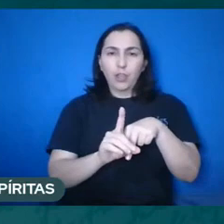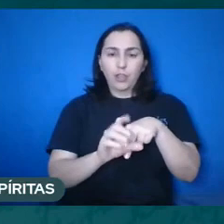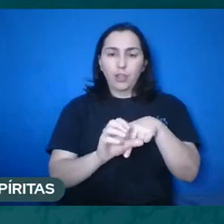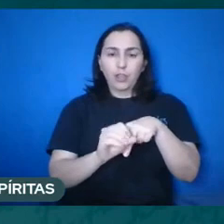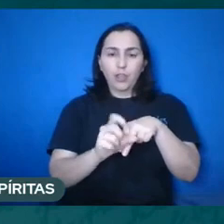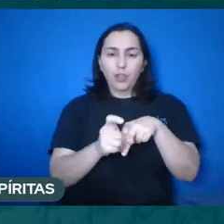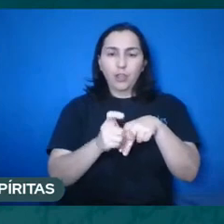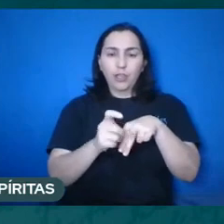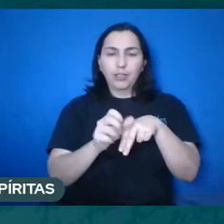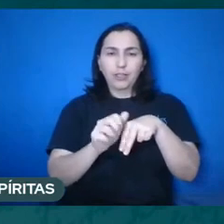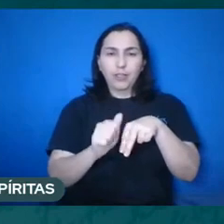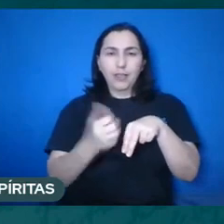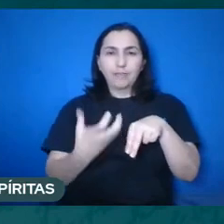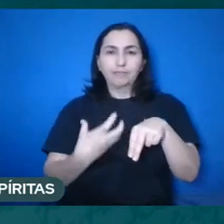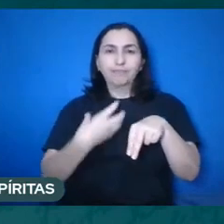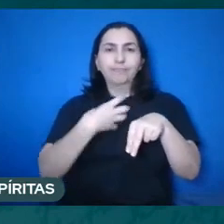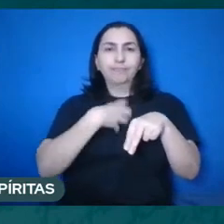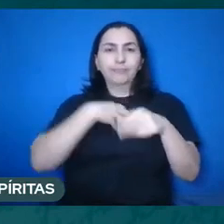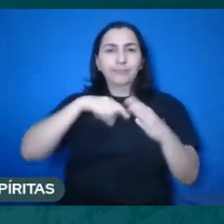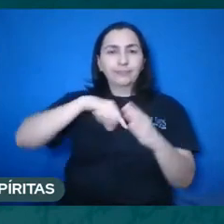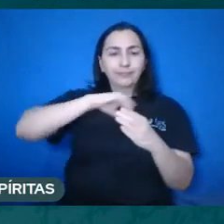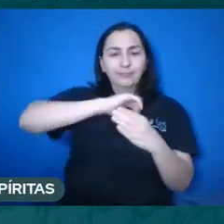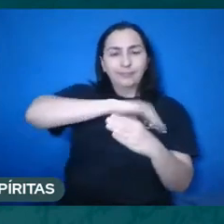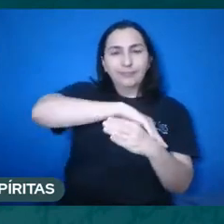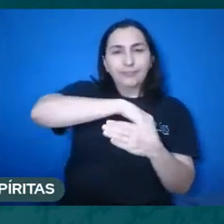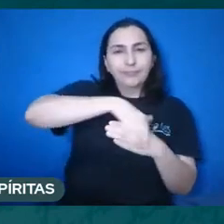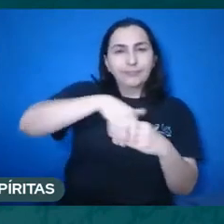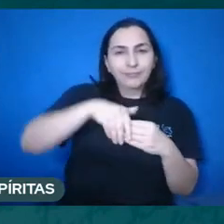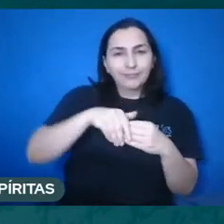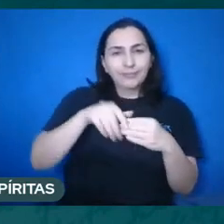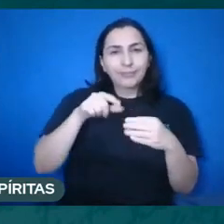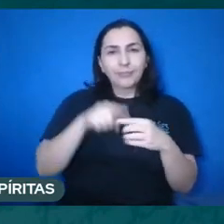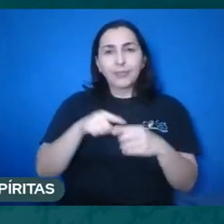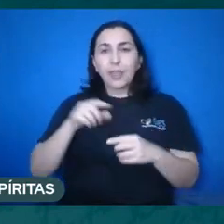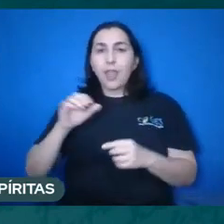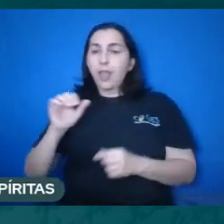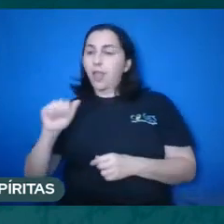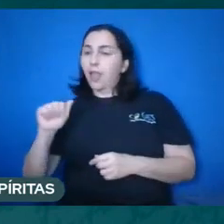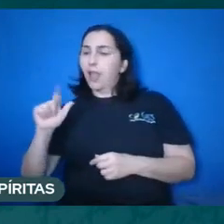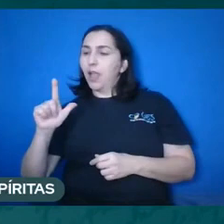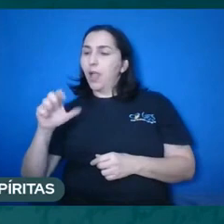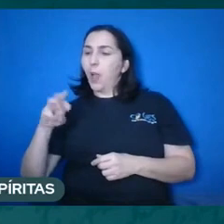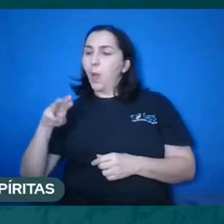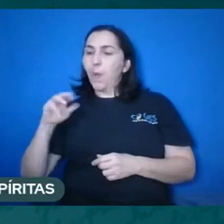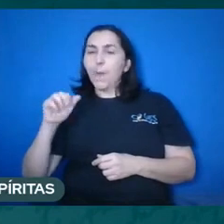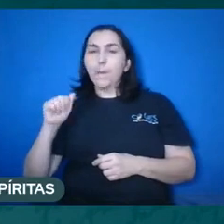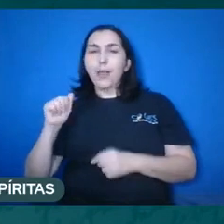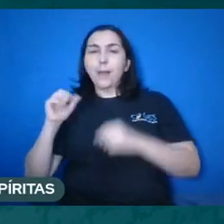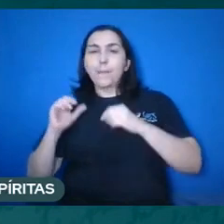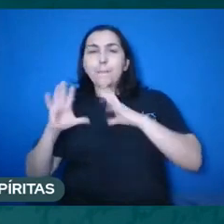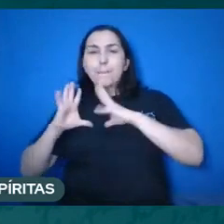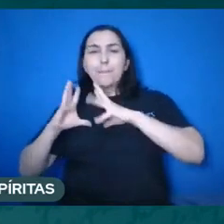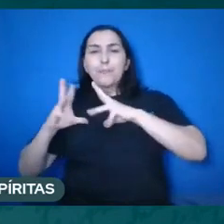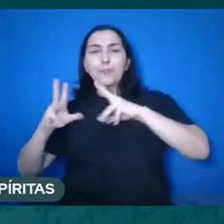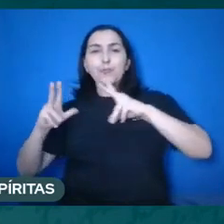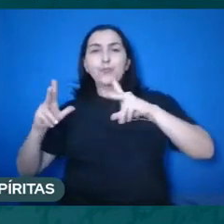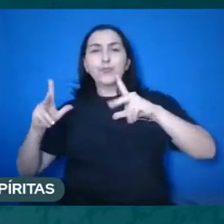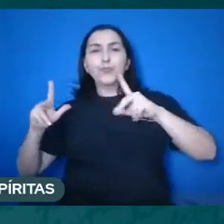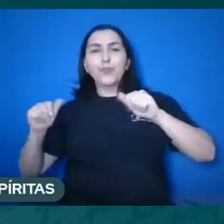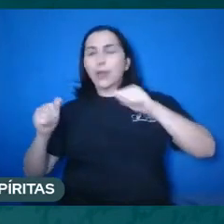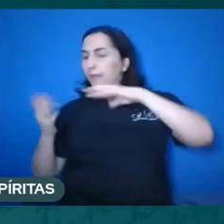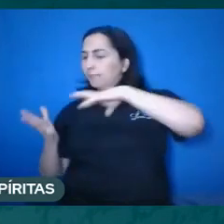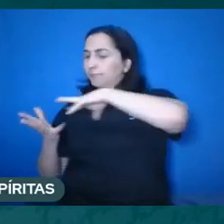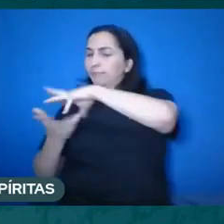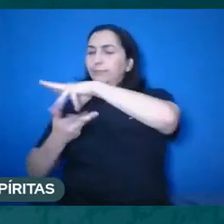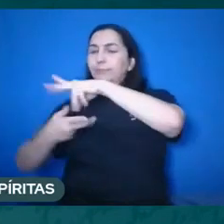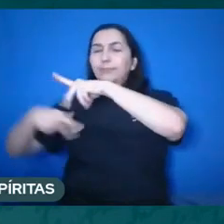dos sentidos. Então, a alma pura é aquela alma do mundo das ideias, a alma intelectual,